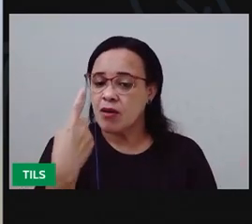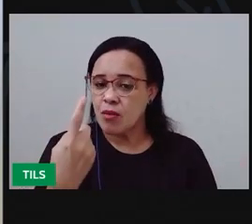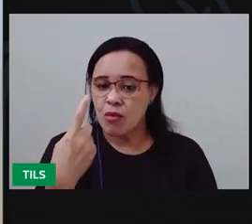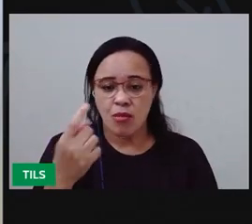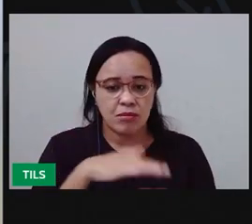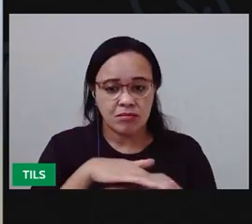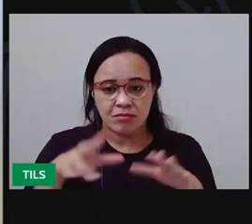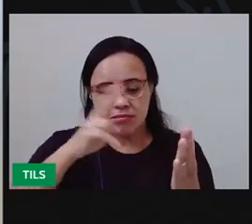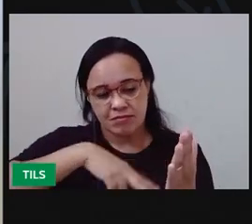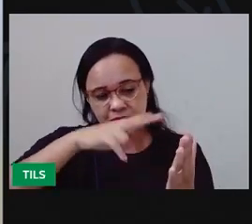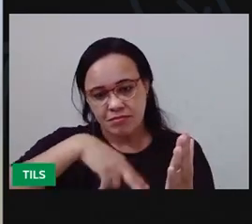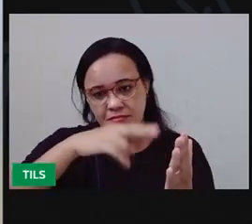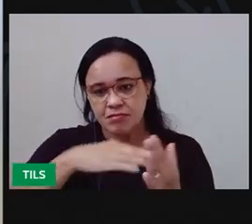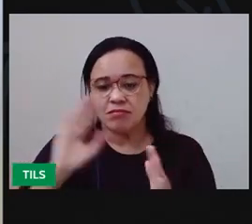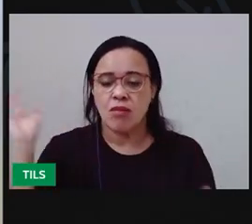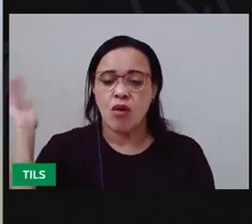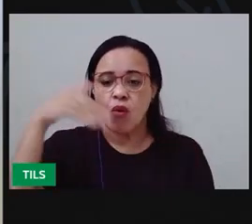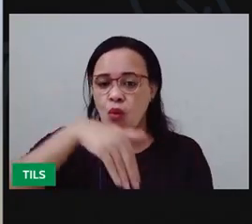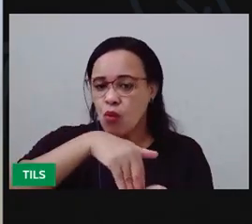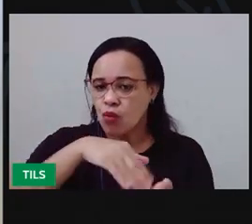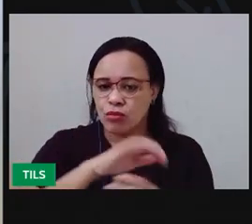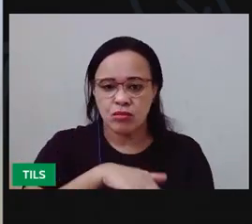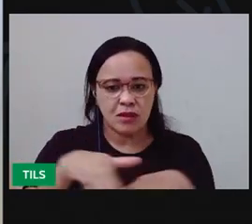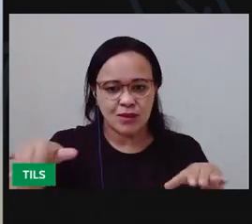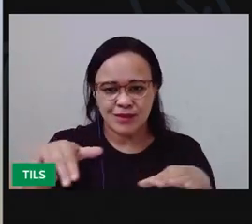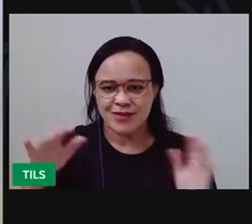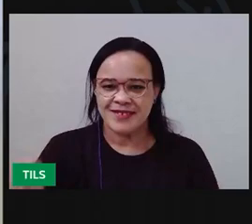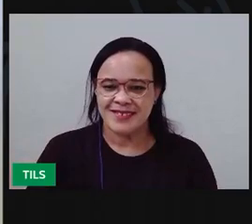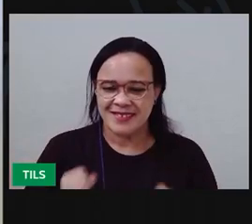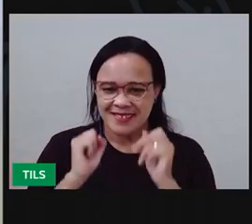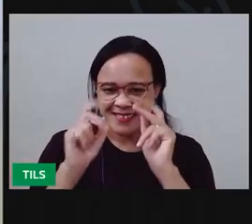essas últimas páginas aqui. Tá bom?